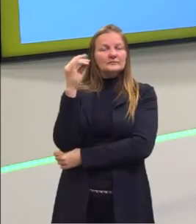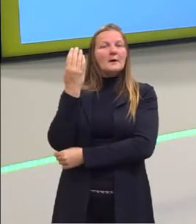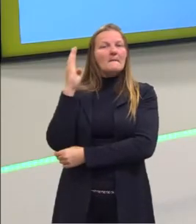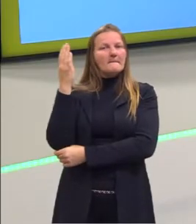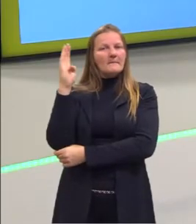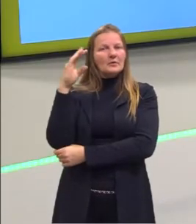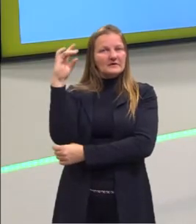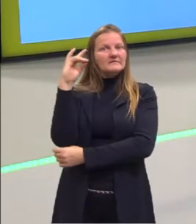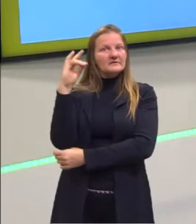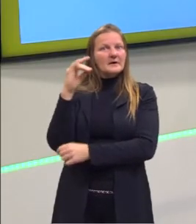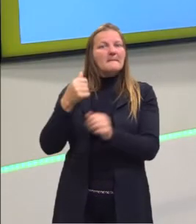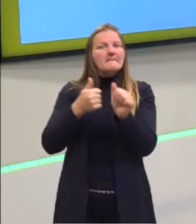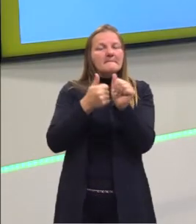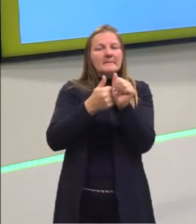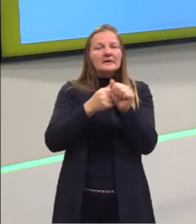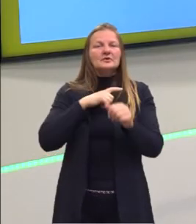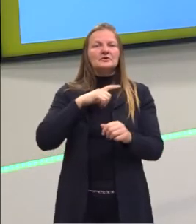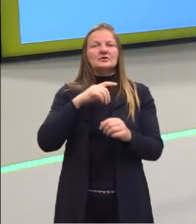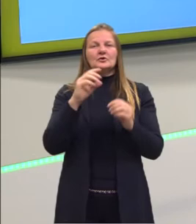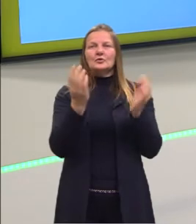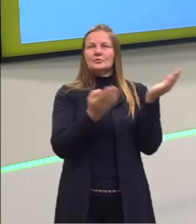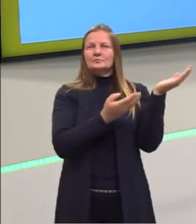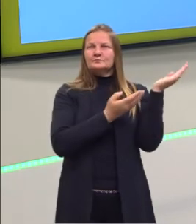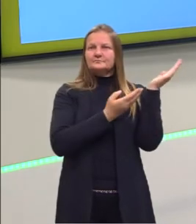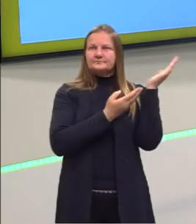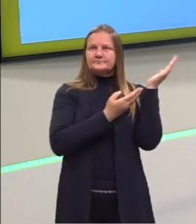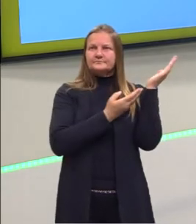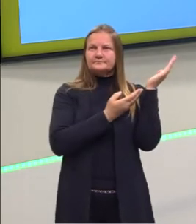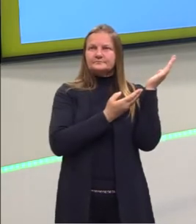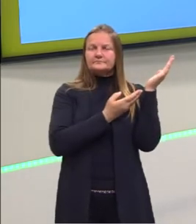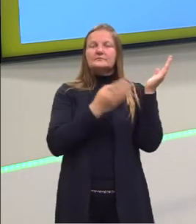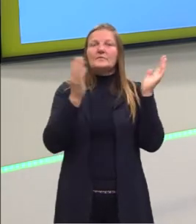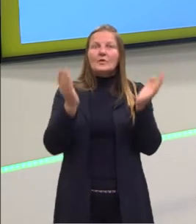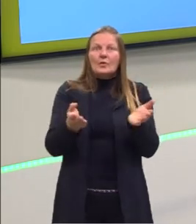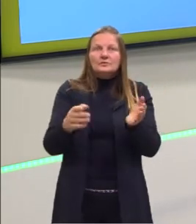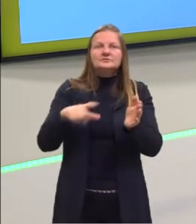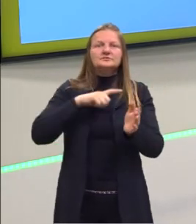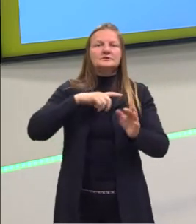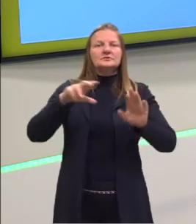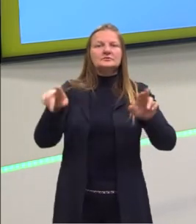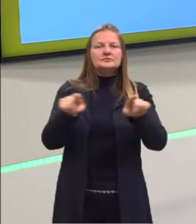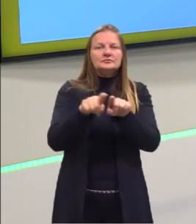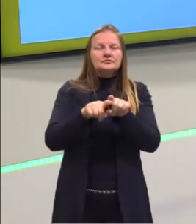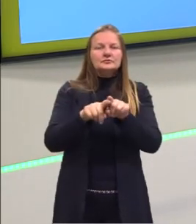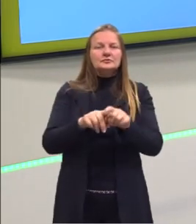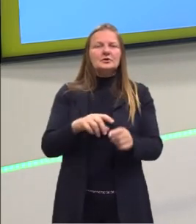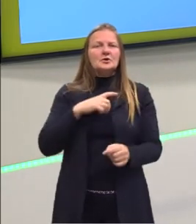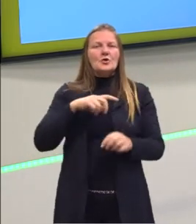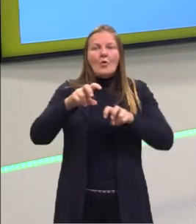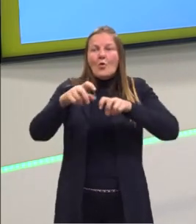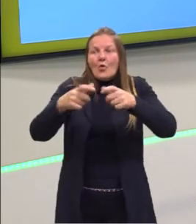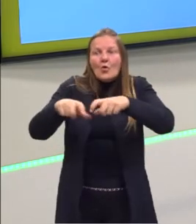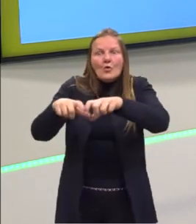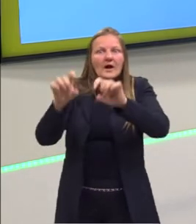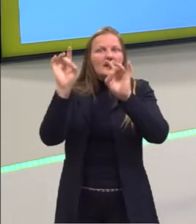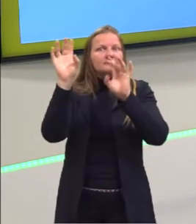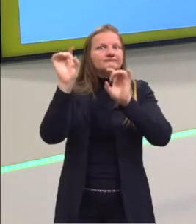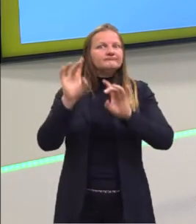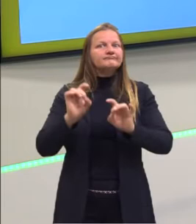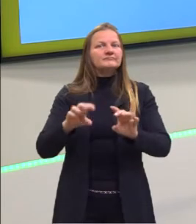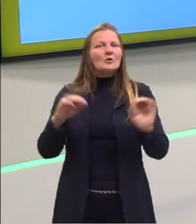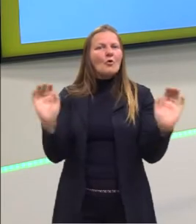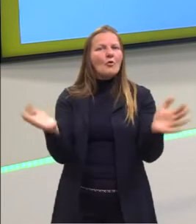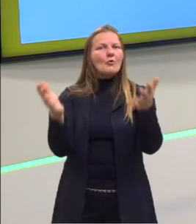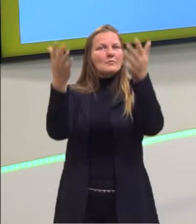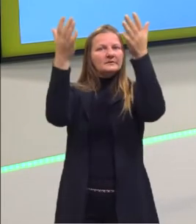civilização Tiahuanaco, que hoje é, inclusive, um parque arqueológico, em homenagem a